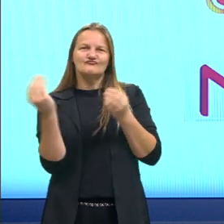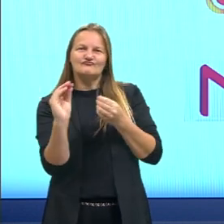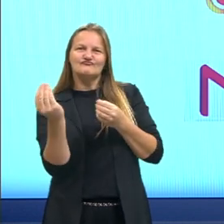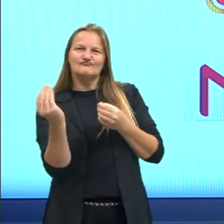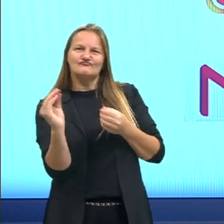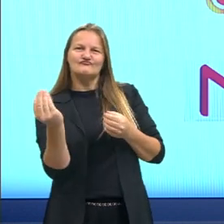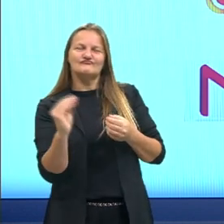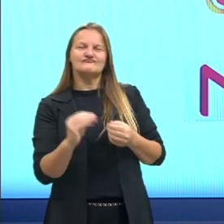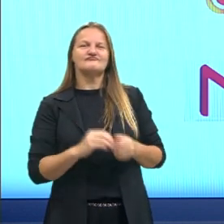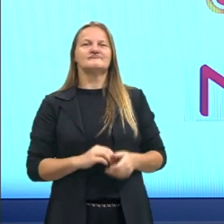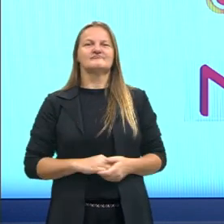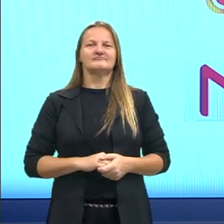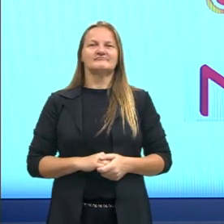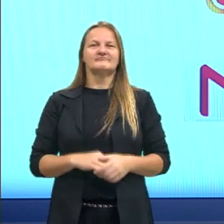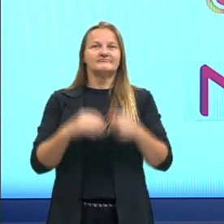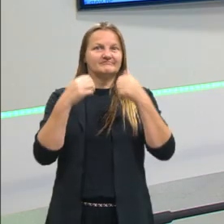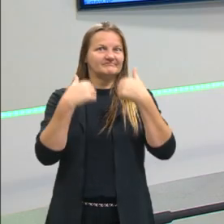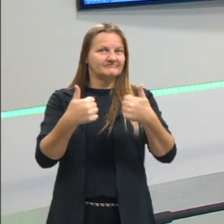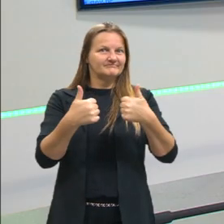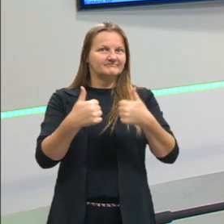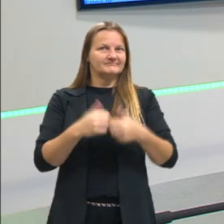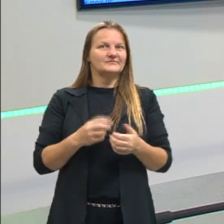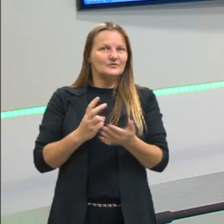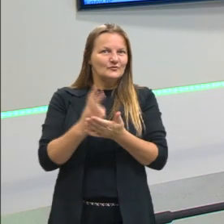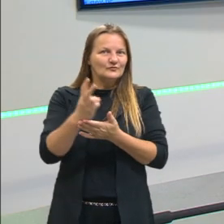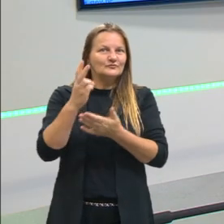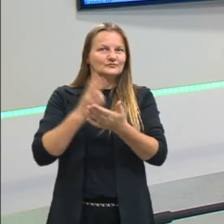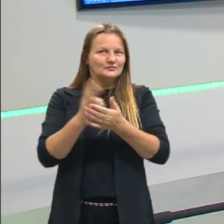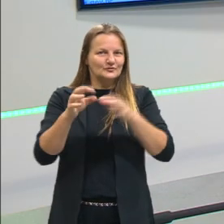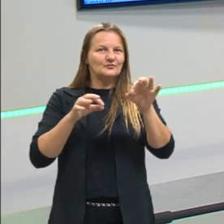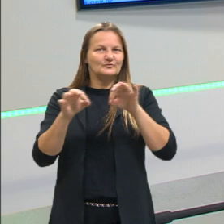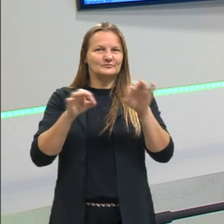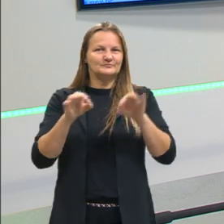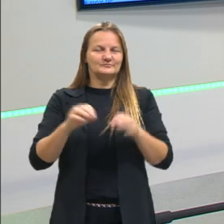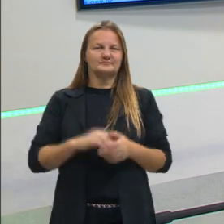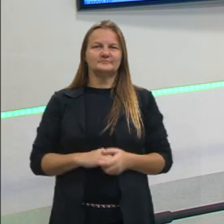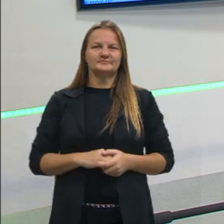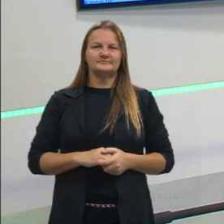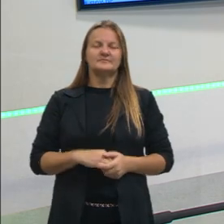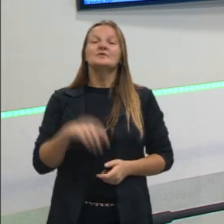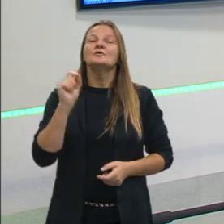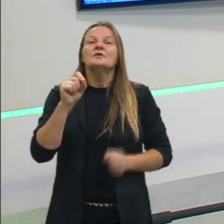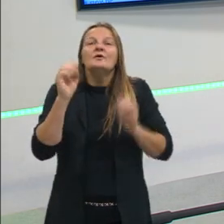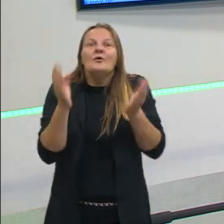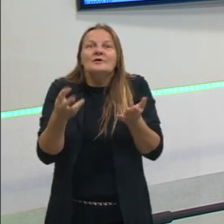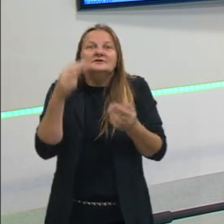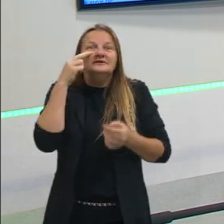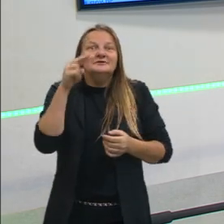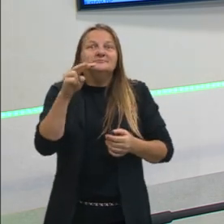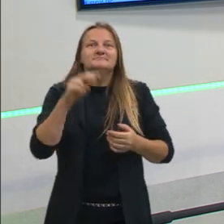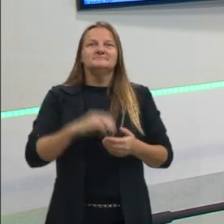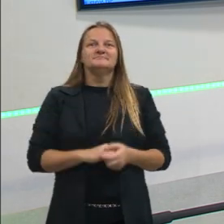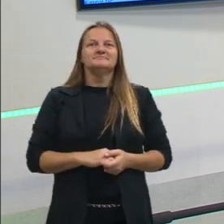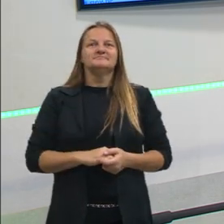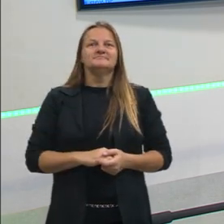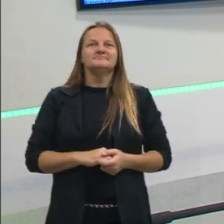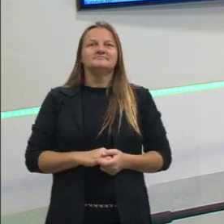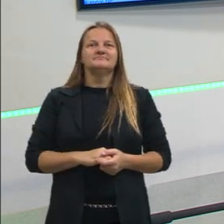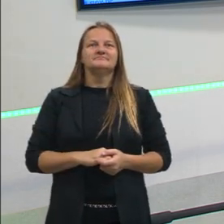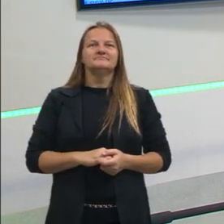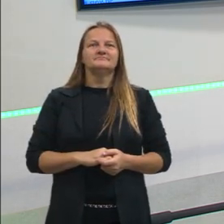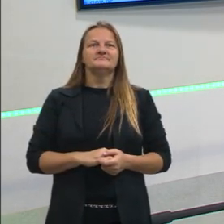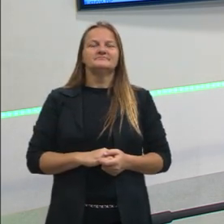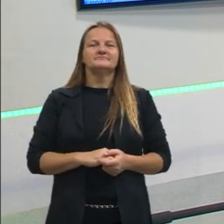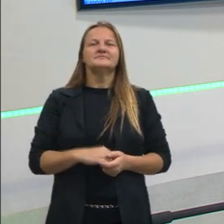tá assistindo a aula, marca pra gente ter continuidade aí no nosso projeto, tá? O que que nós vamos ver hoje, circulação geral da